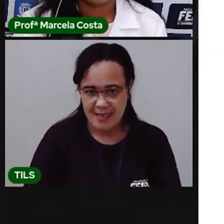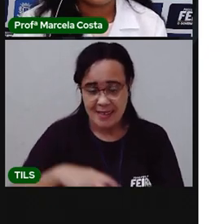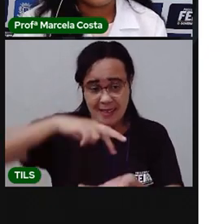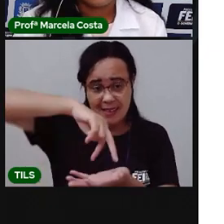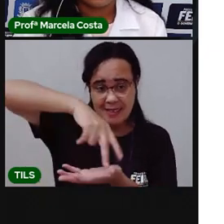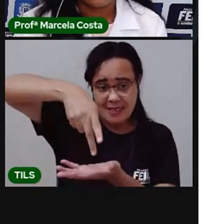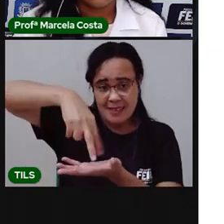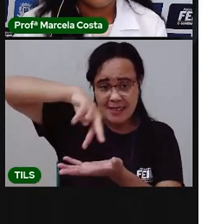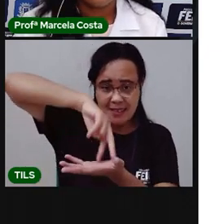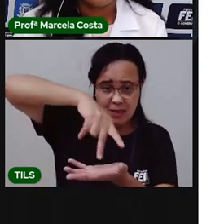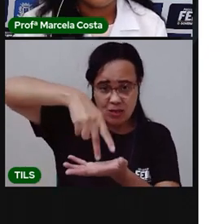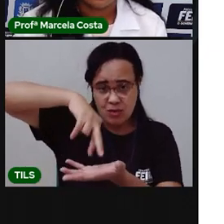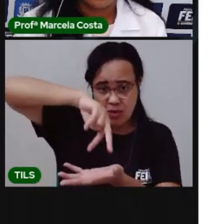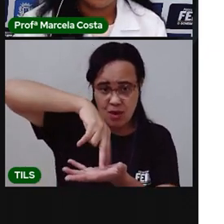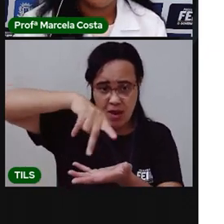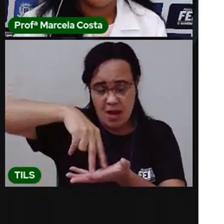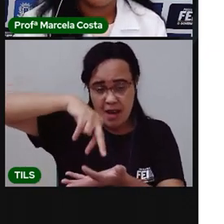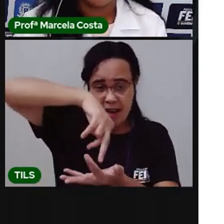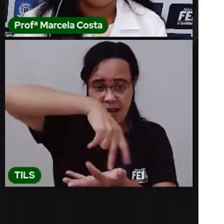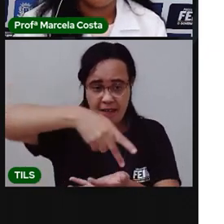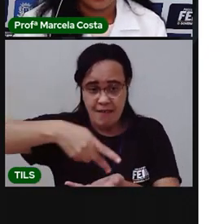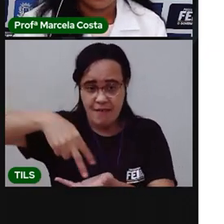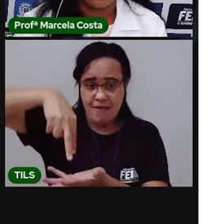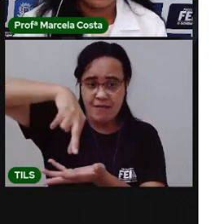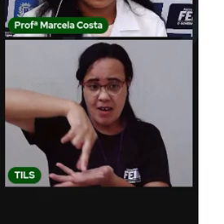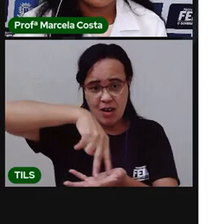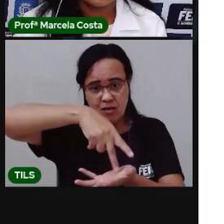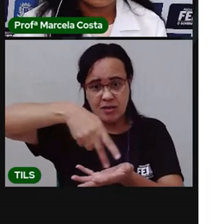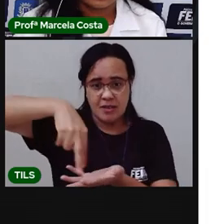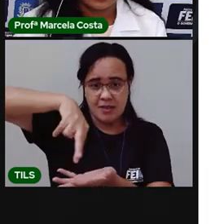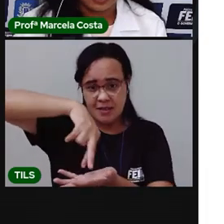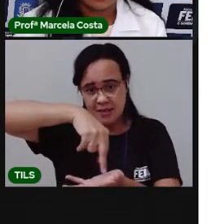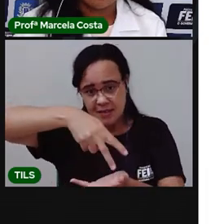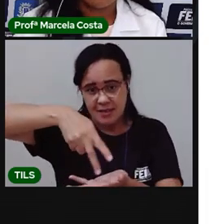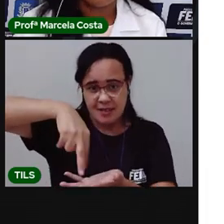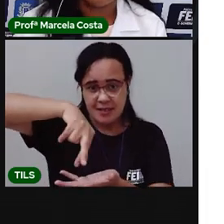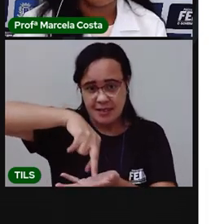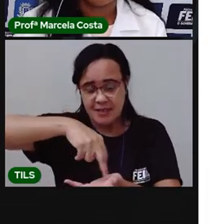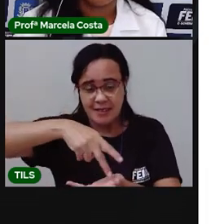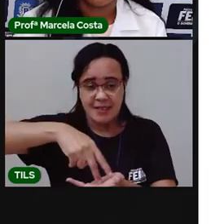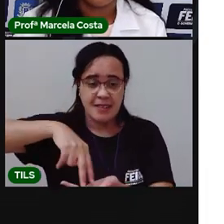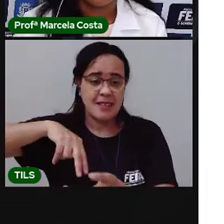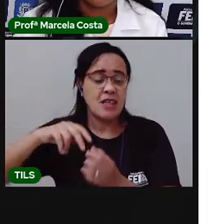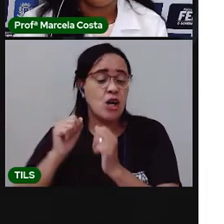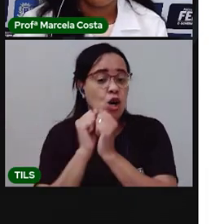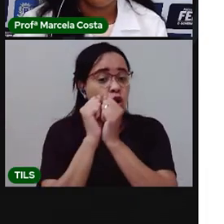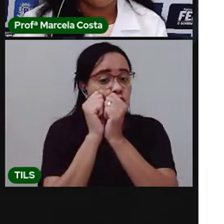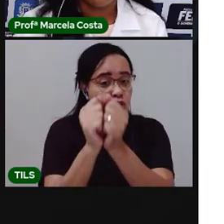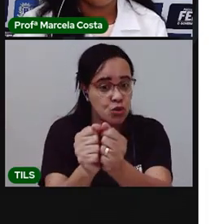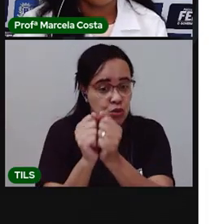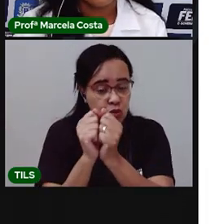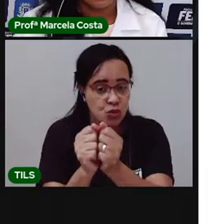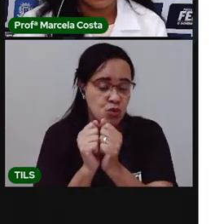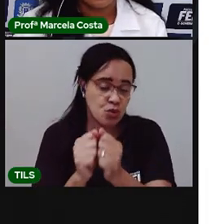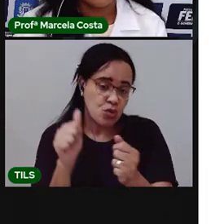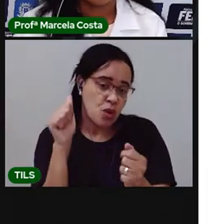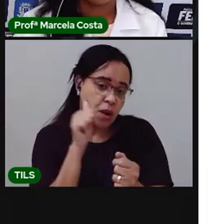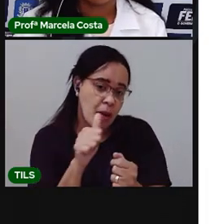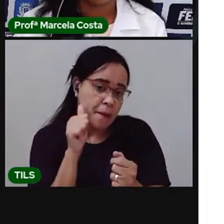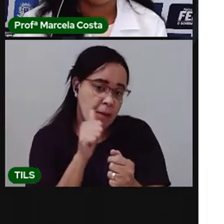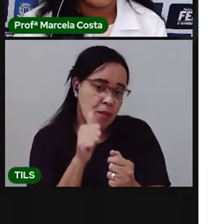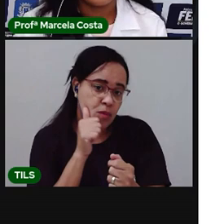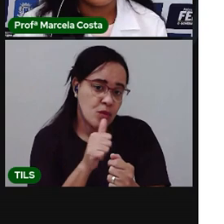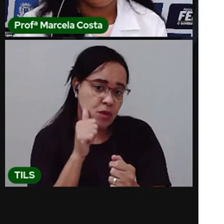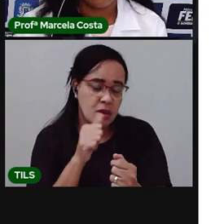Dançando a valsa, tá. Com a